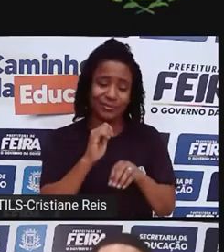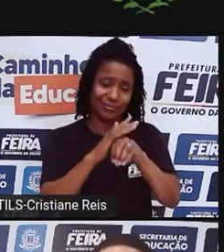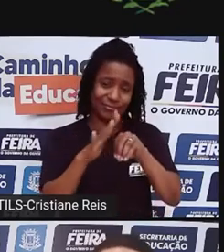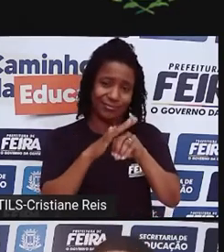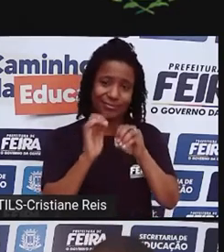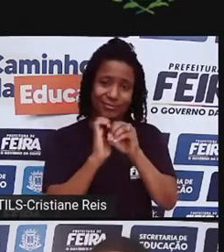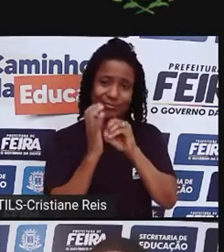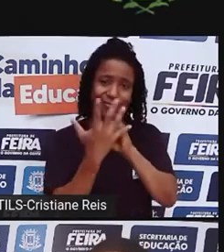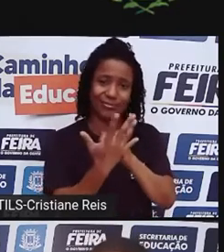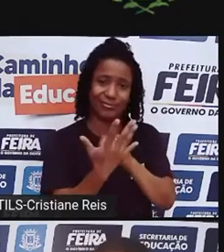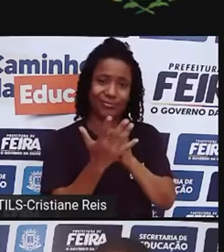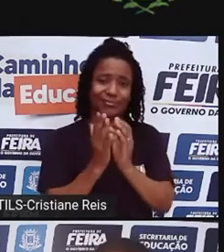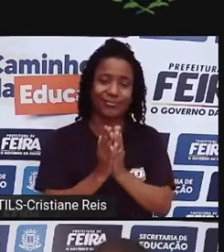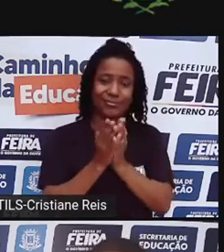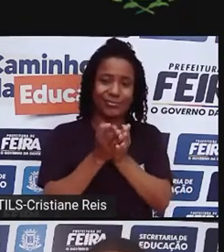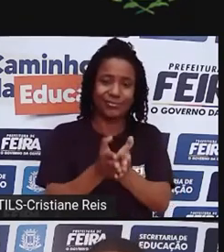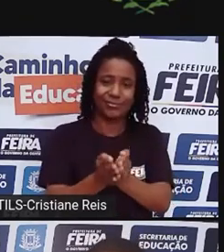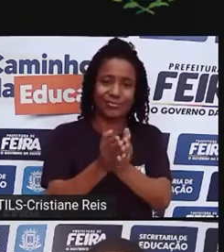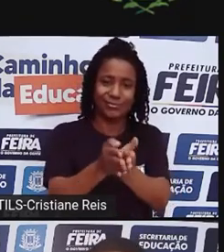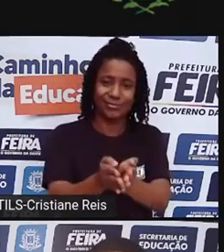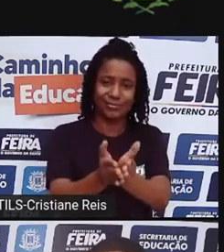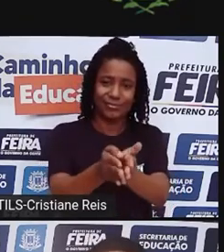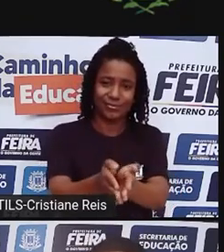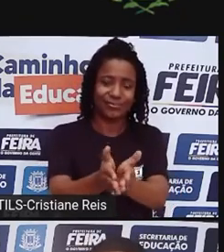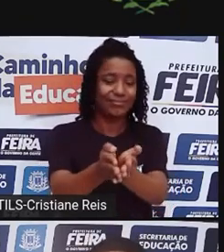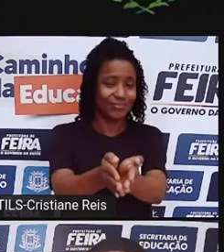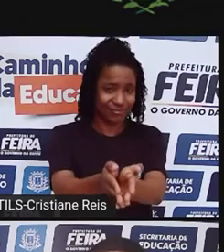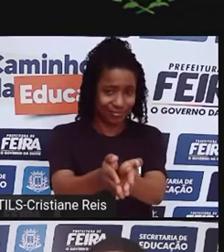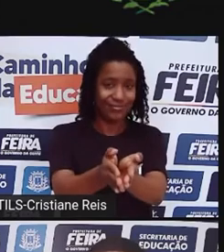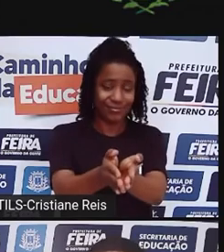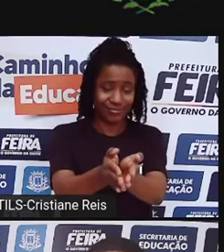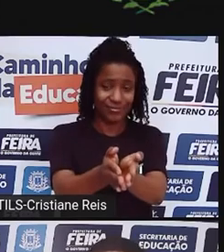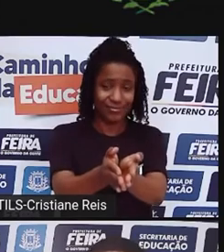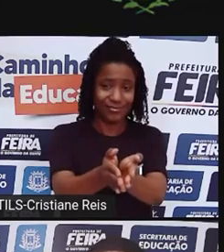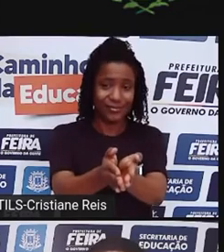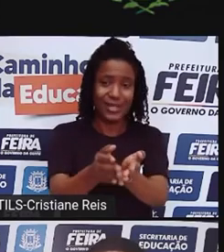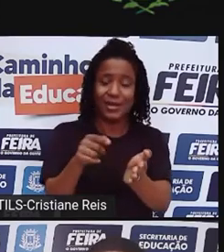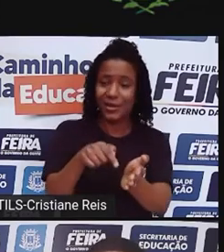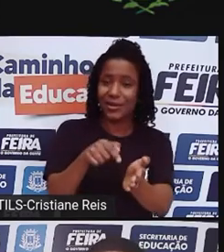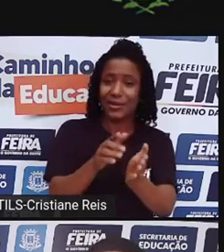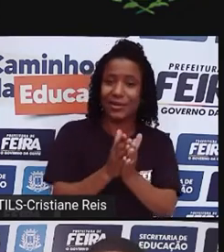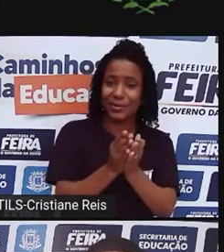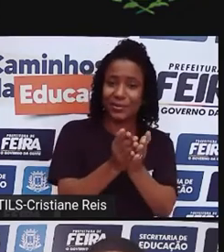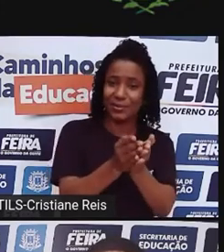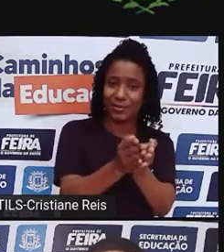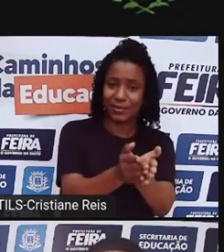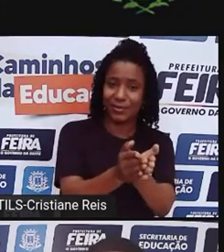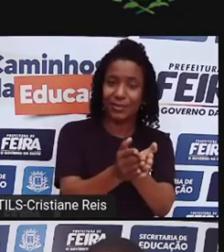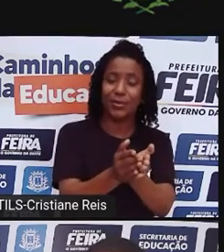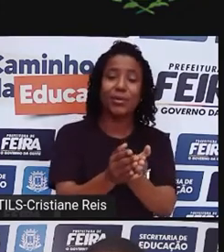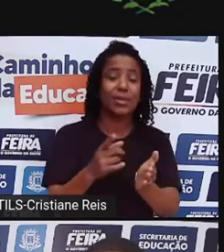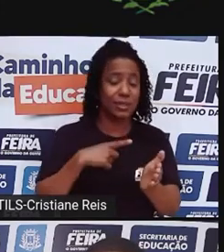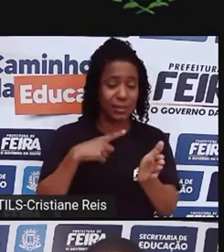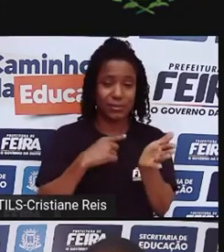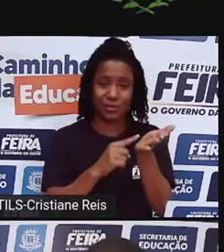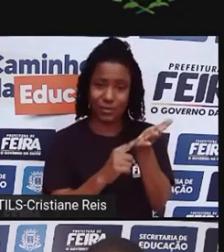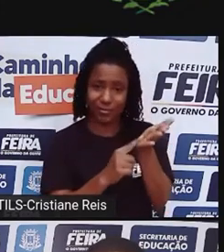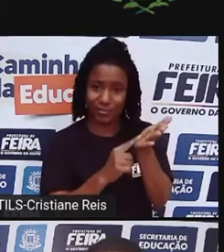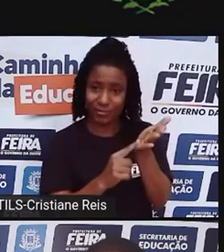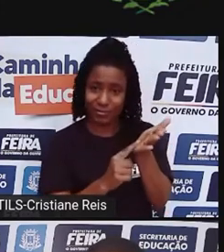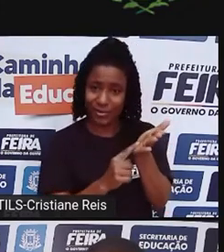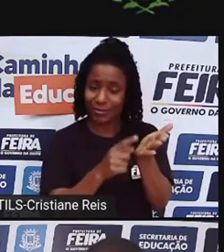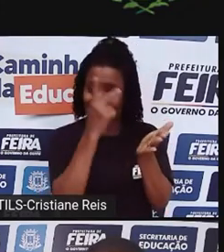O barco que sustenta e que vaga com o poder hegemônico, com a branquitude, com a burguesia,